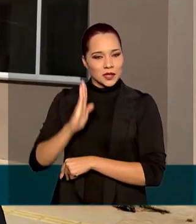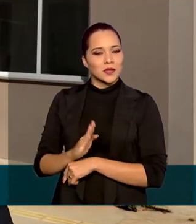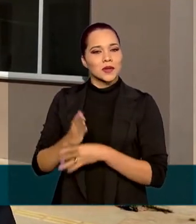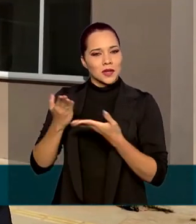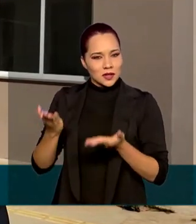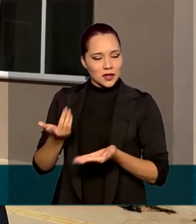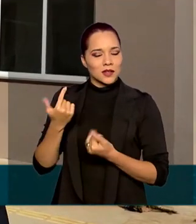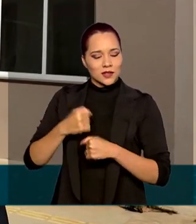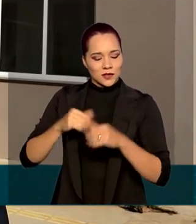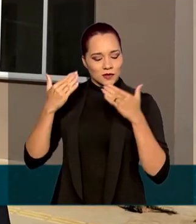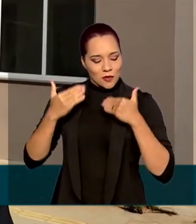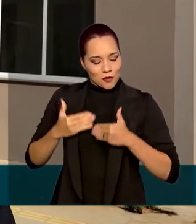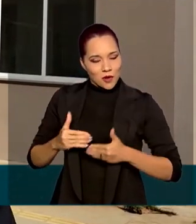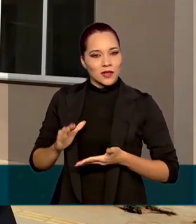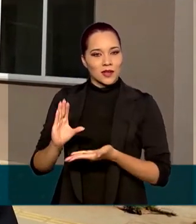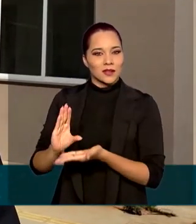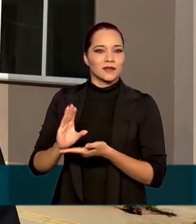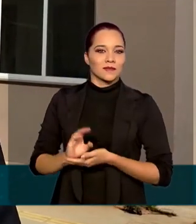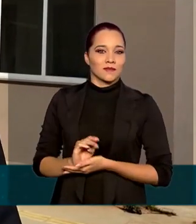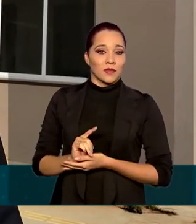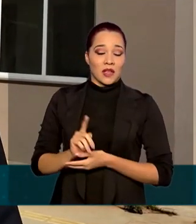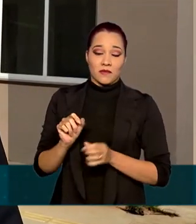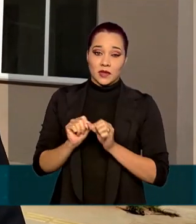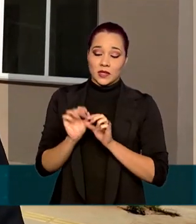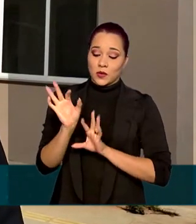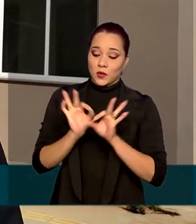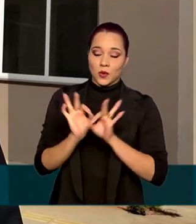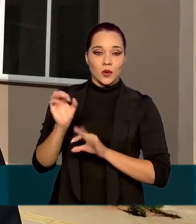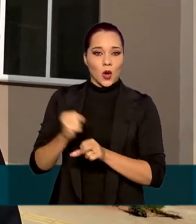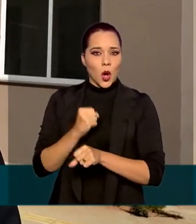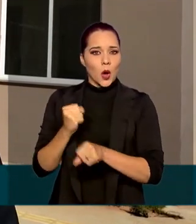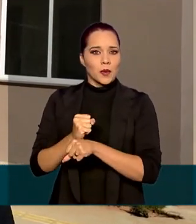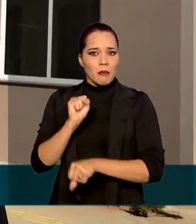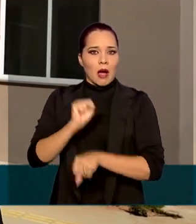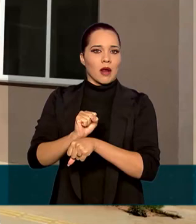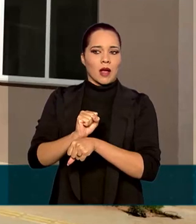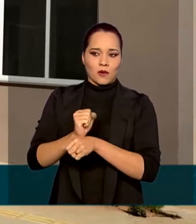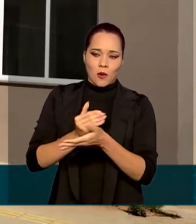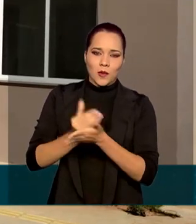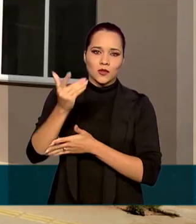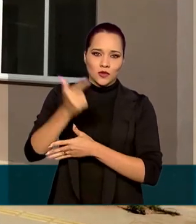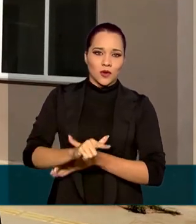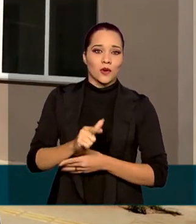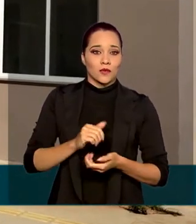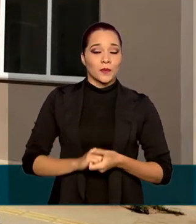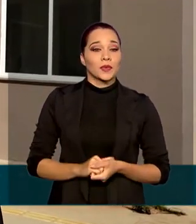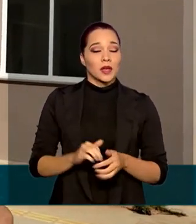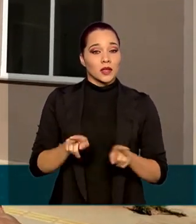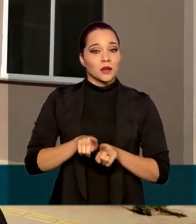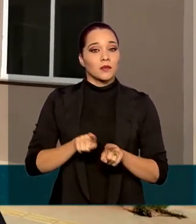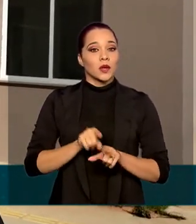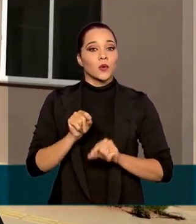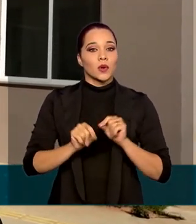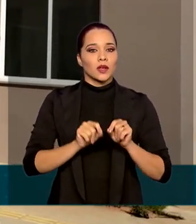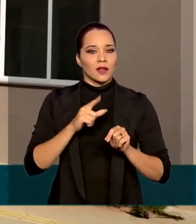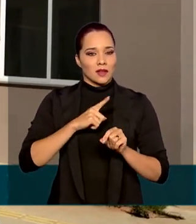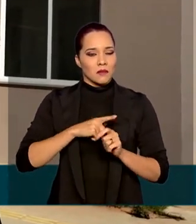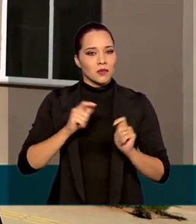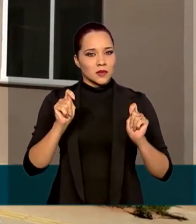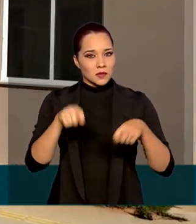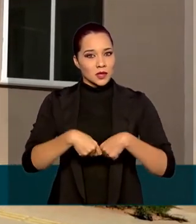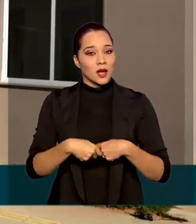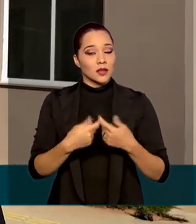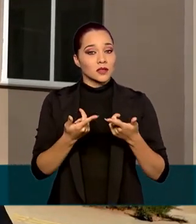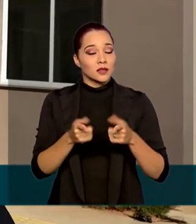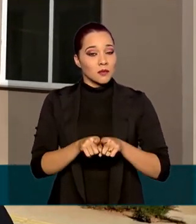assim que nós temos nos comportado. Finalizando obras que estão inacabadas, iniciando obras na medida em que há a possibilidade, a